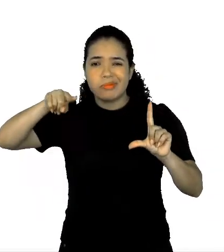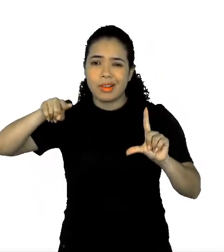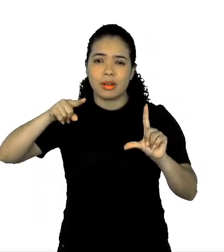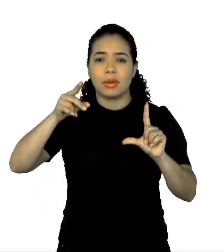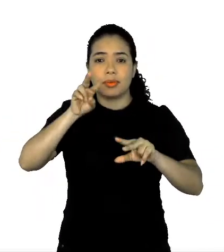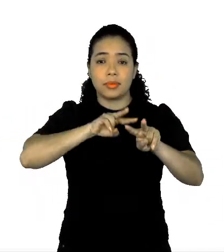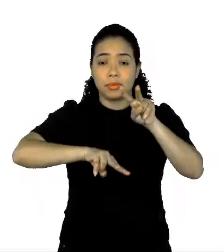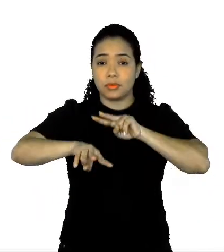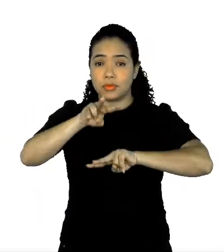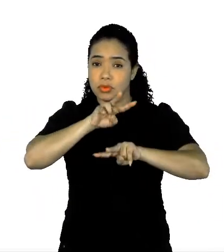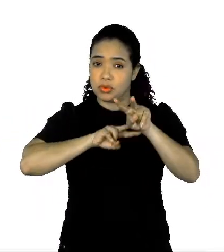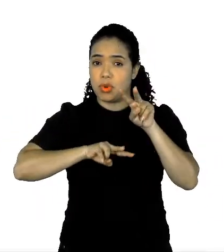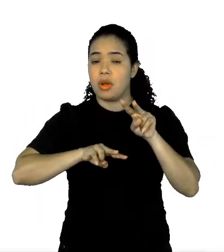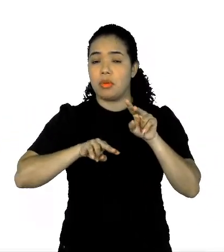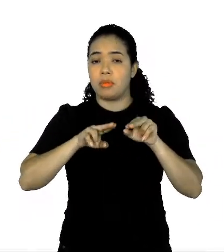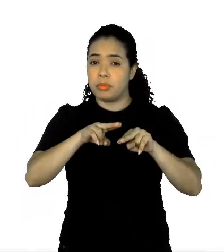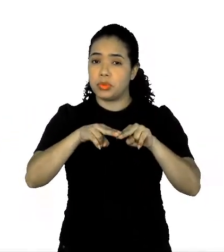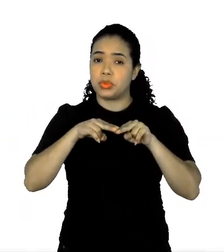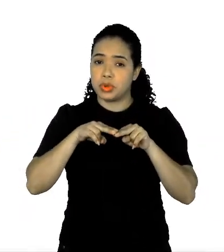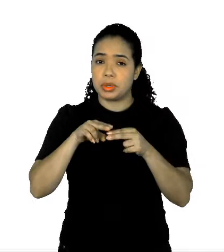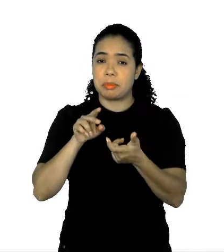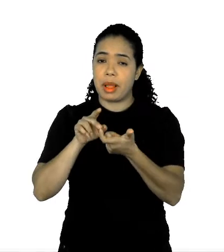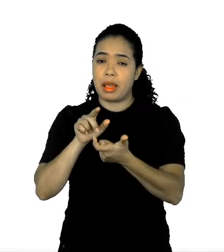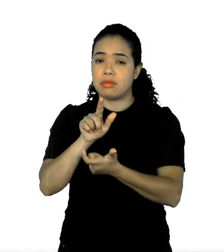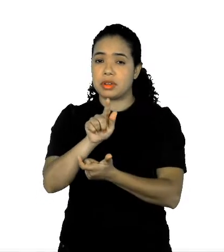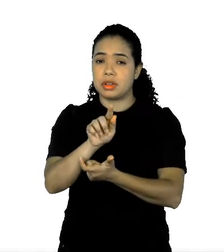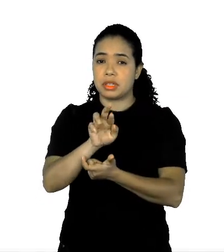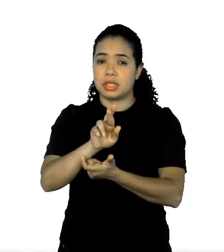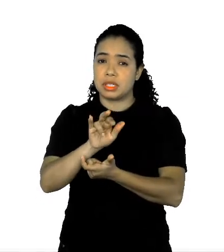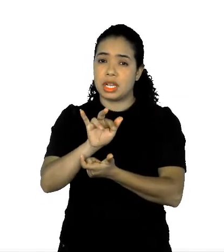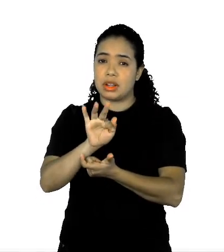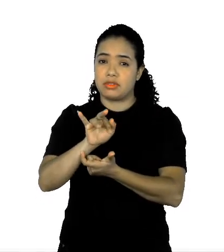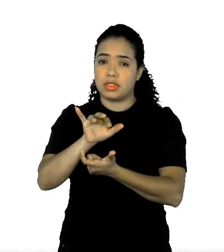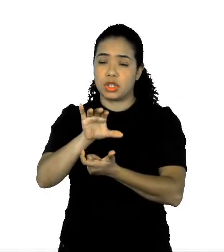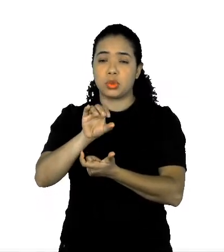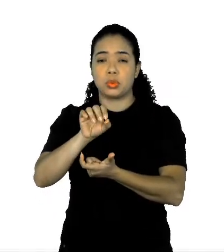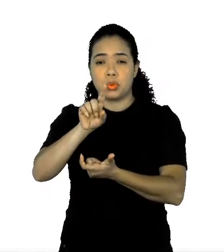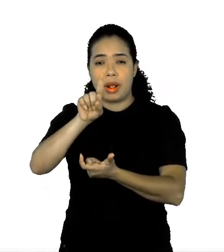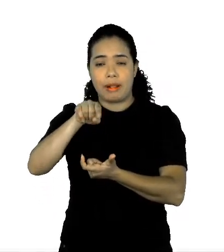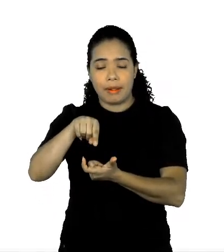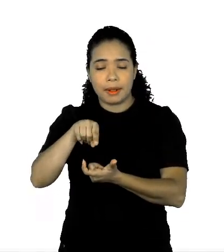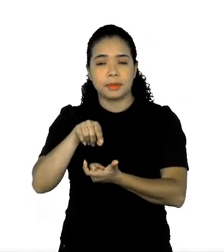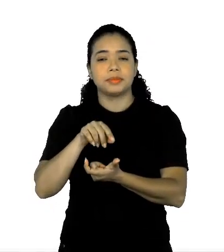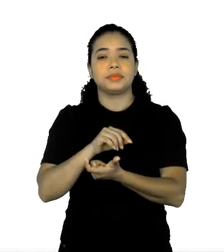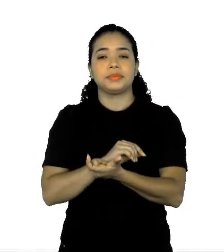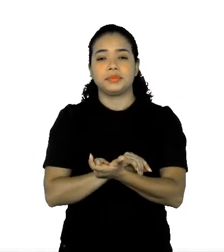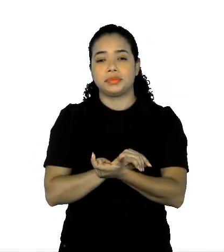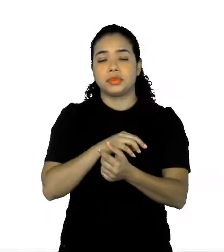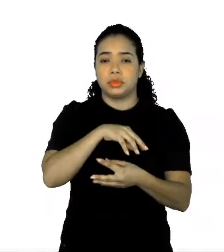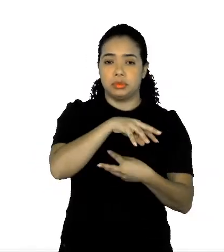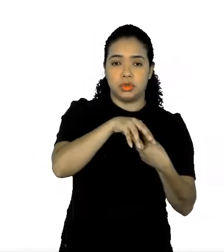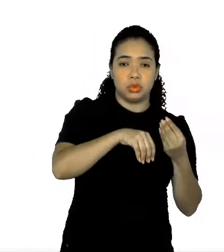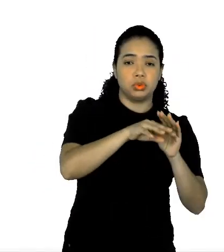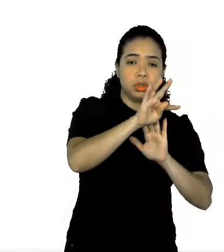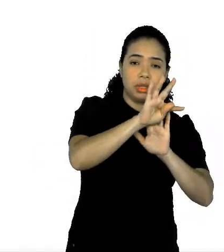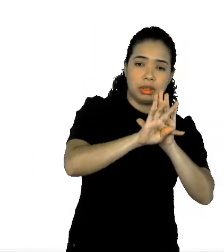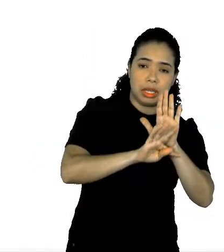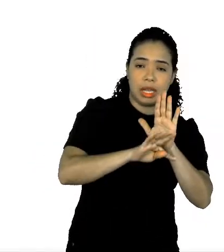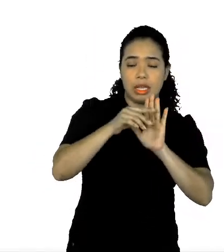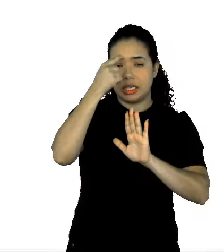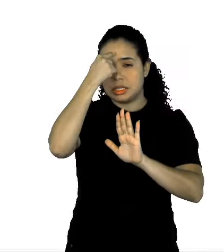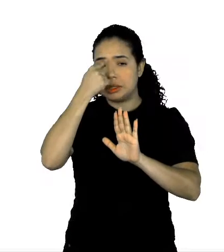visuais. Daí a palavra gráfico, né. Então, trata-se de um formato que mistura texto,